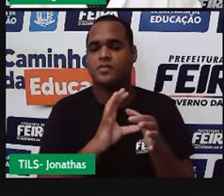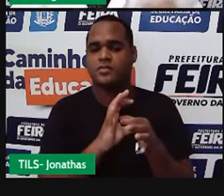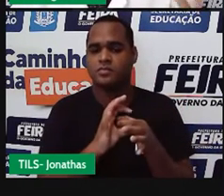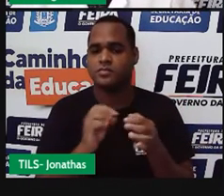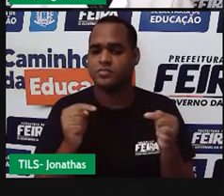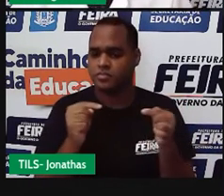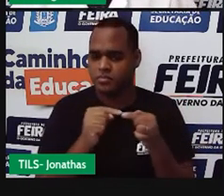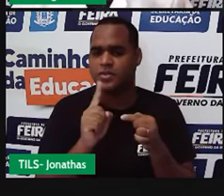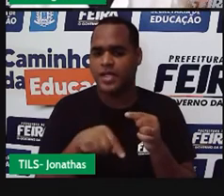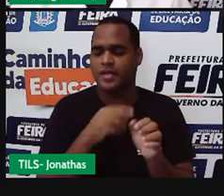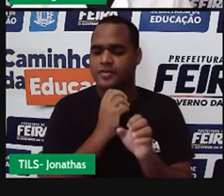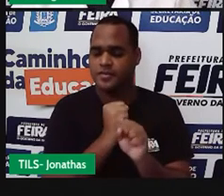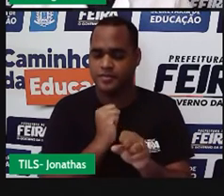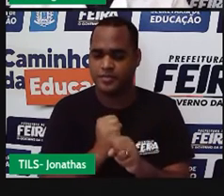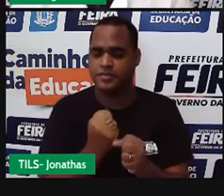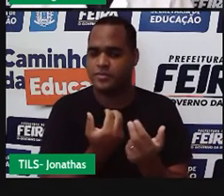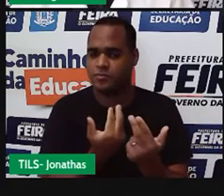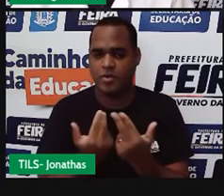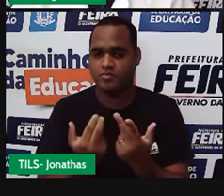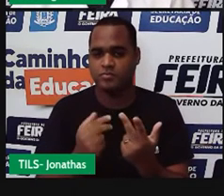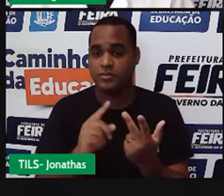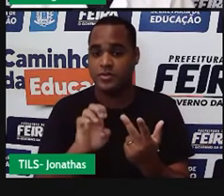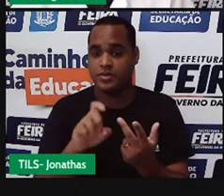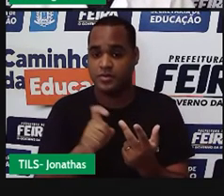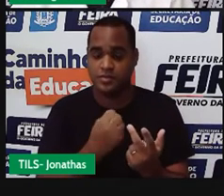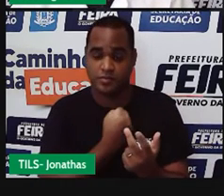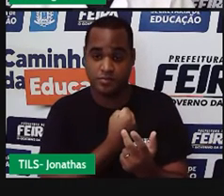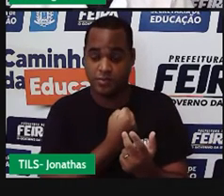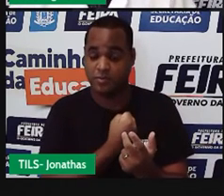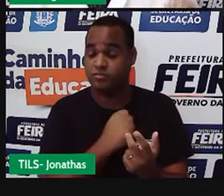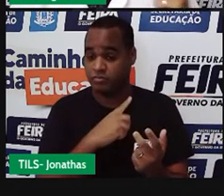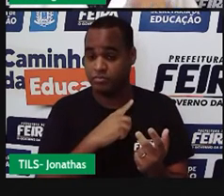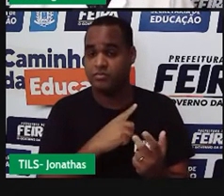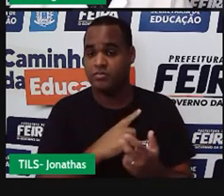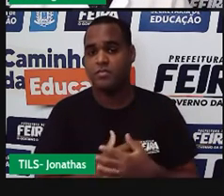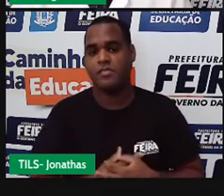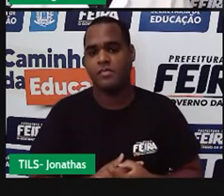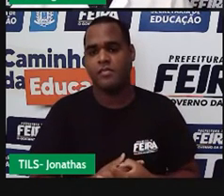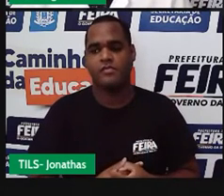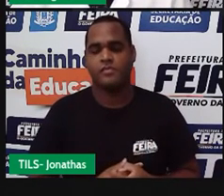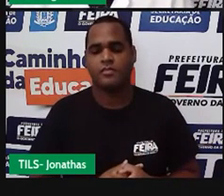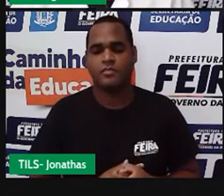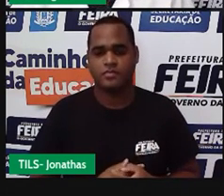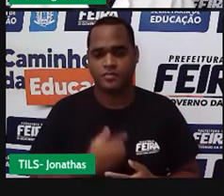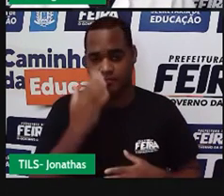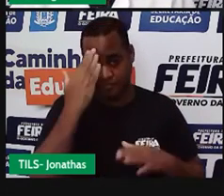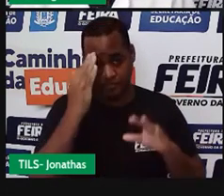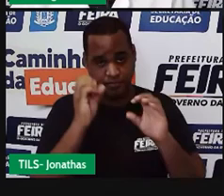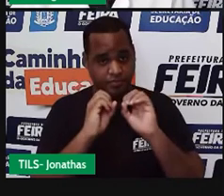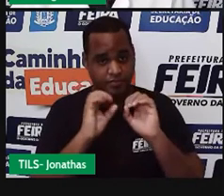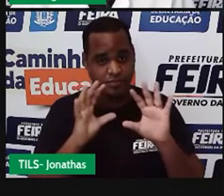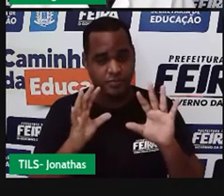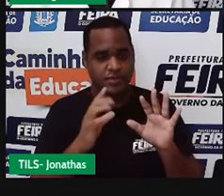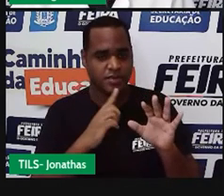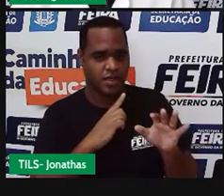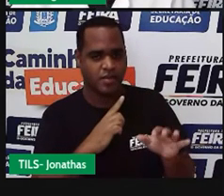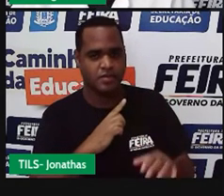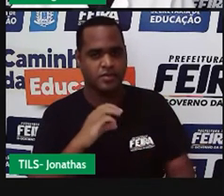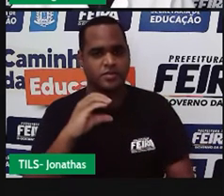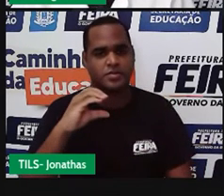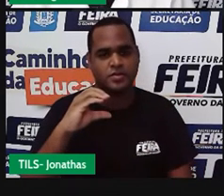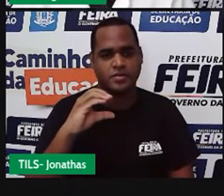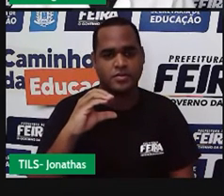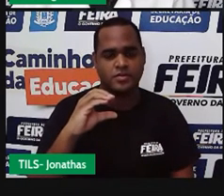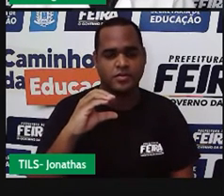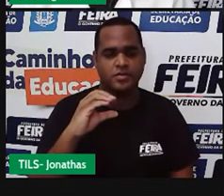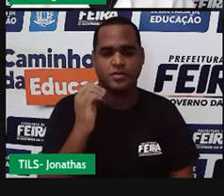É outra expressão numérica. Bora entender a letrinha C? Você tem uma conta